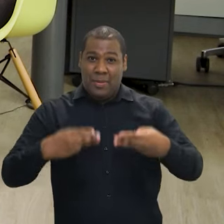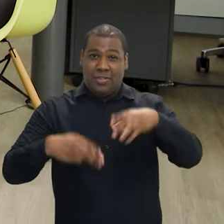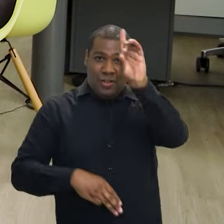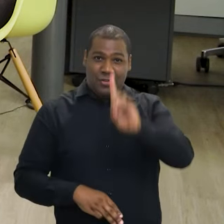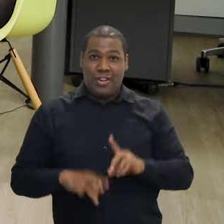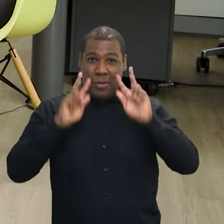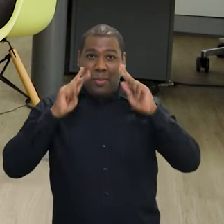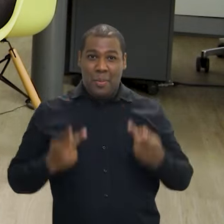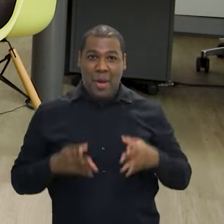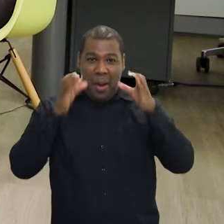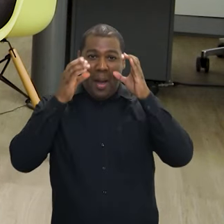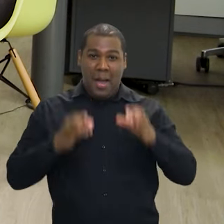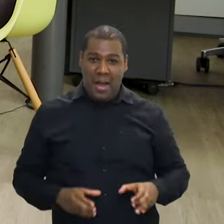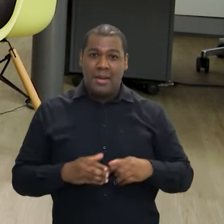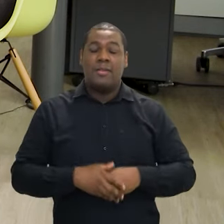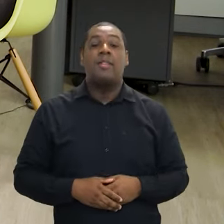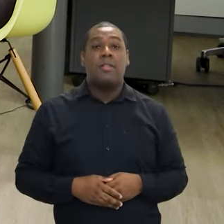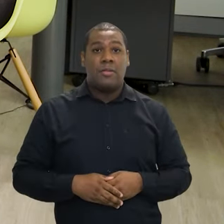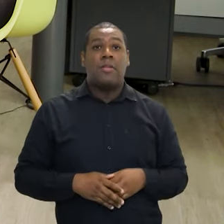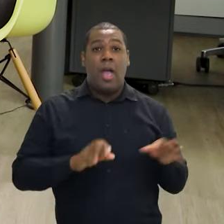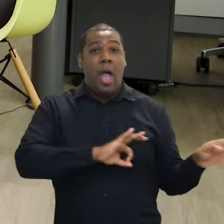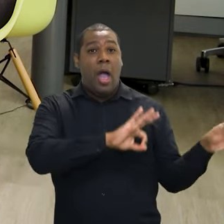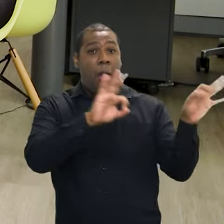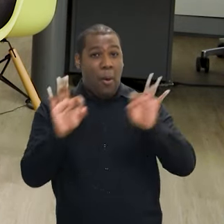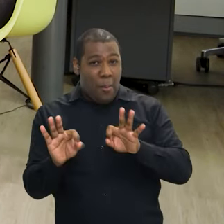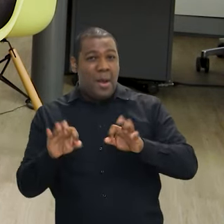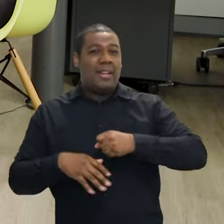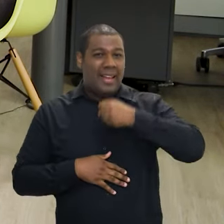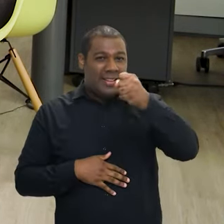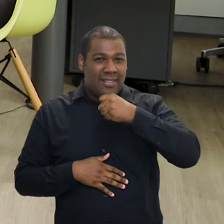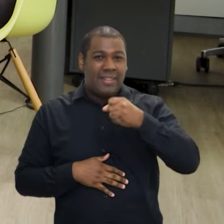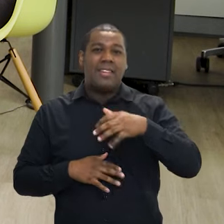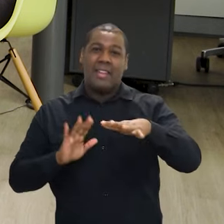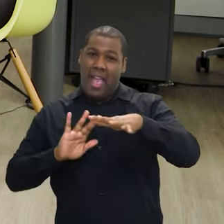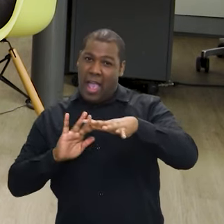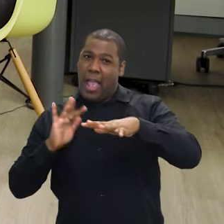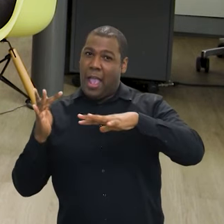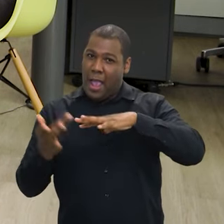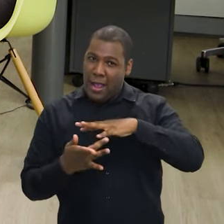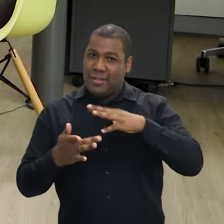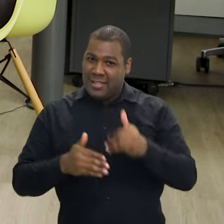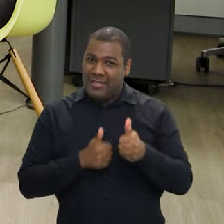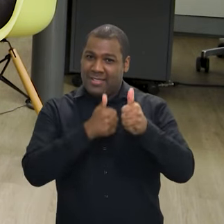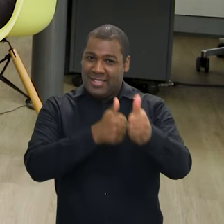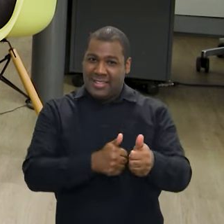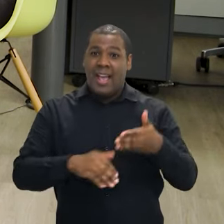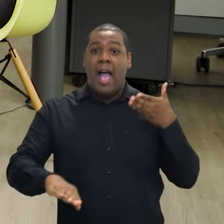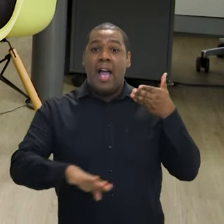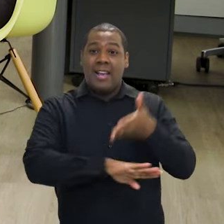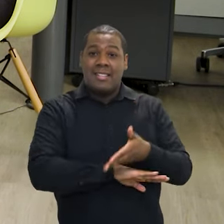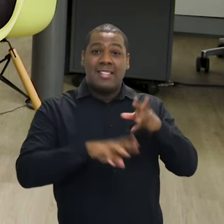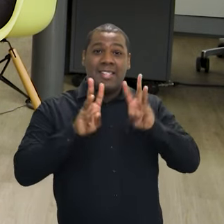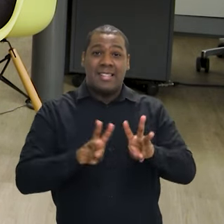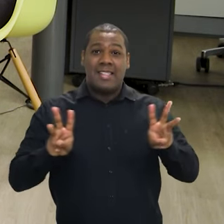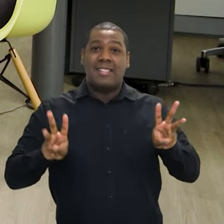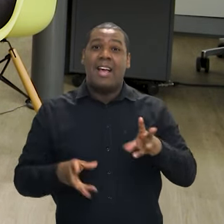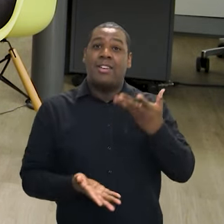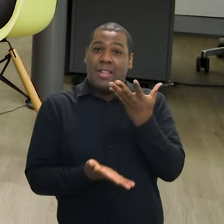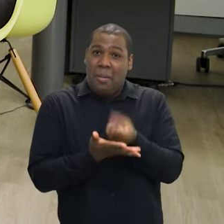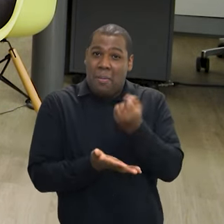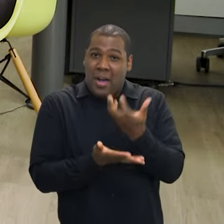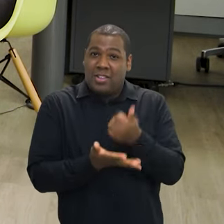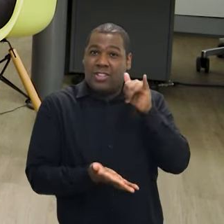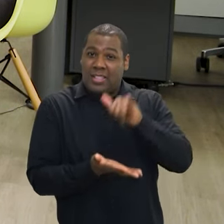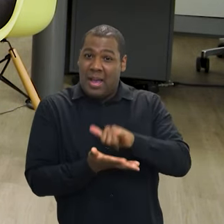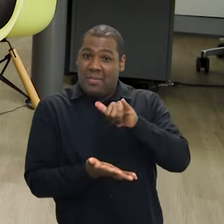Direitos Humanos e Cidadania. Se você quiser rever esta ou outras entrevistas, siga as nossas redes sociais, acesse nosso site,